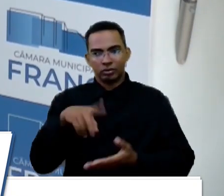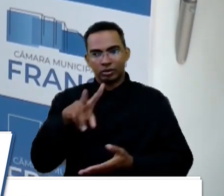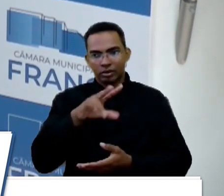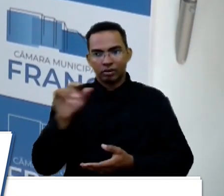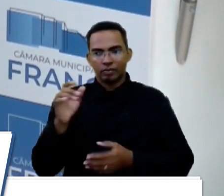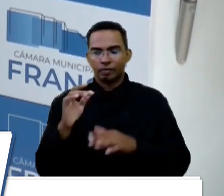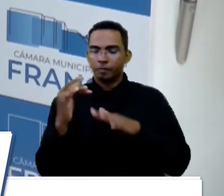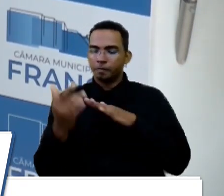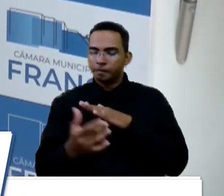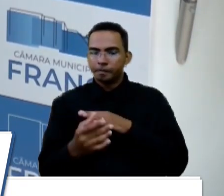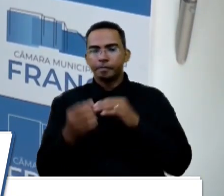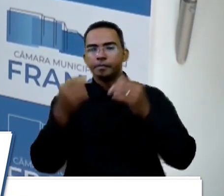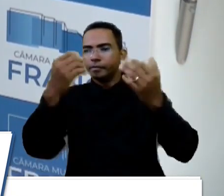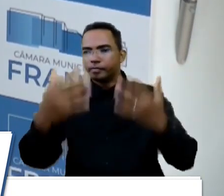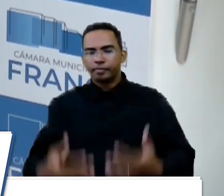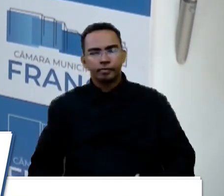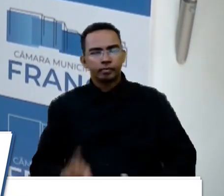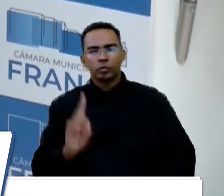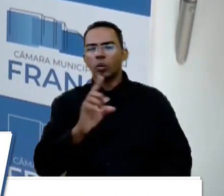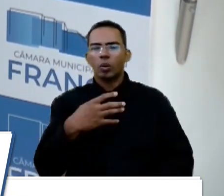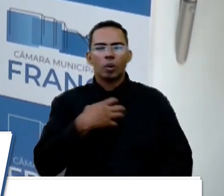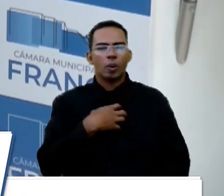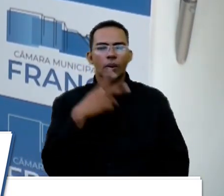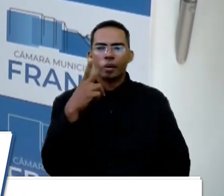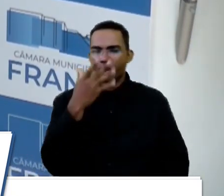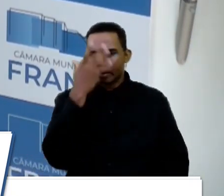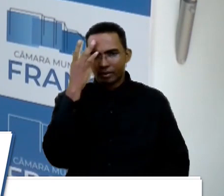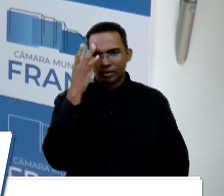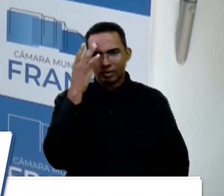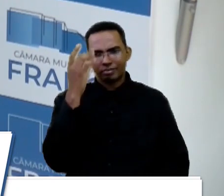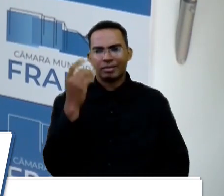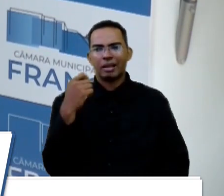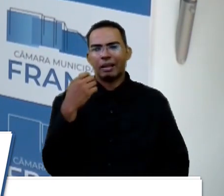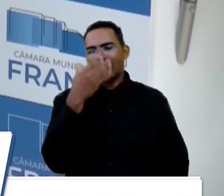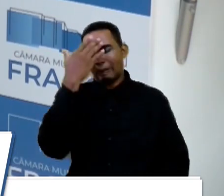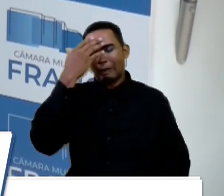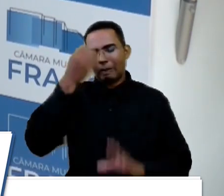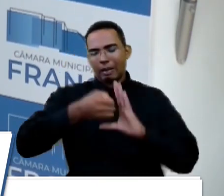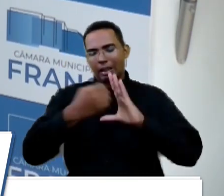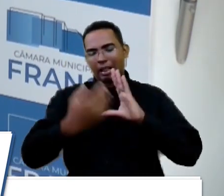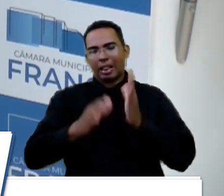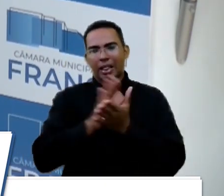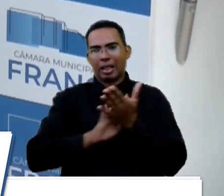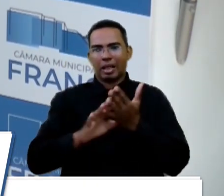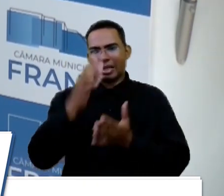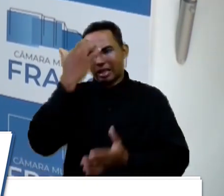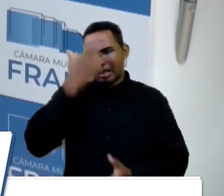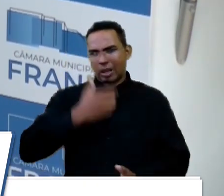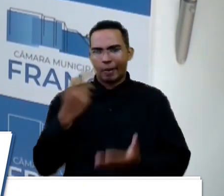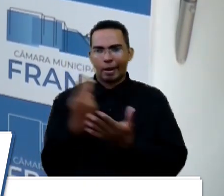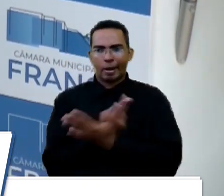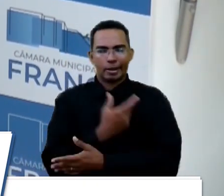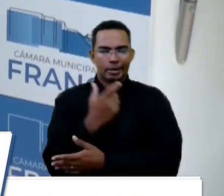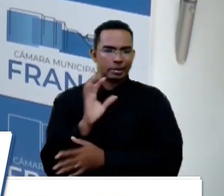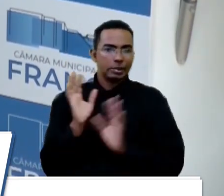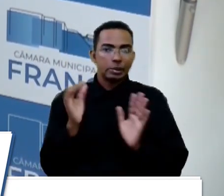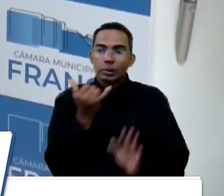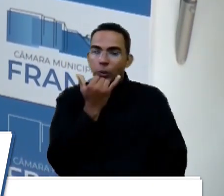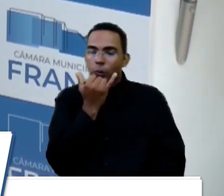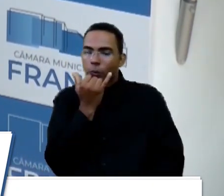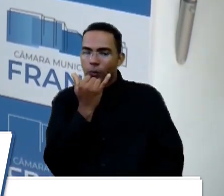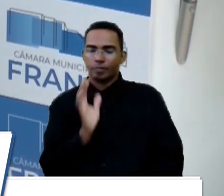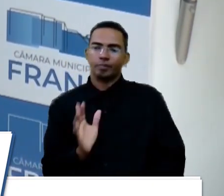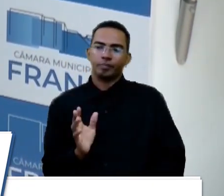social, você explica que não foi daquele jeito e a pessoa não tem um tempo de caráter de falar eu errei, não foi assim. Eu quero